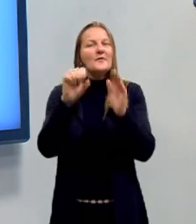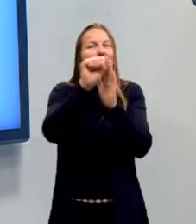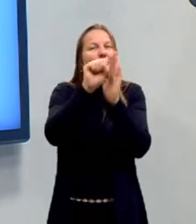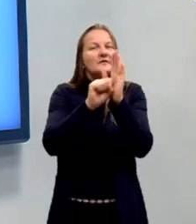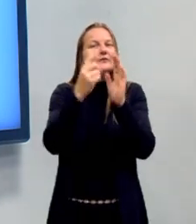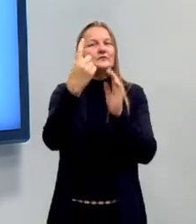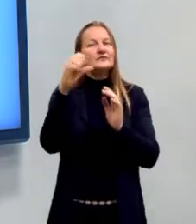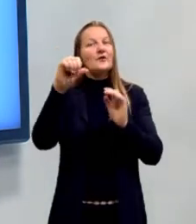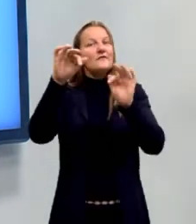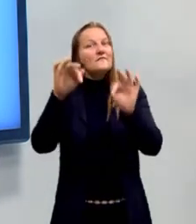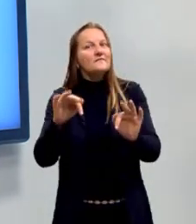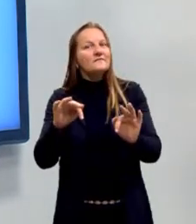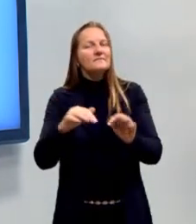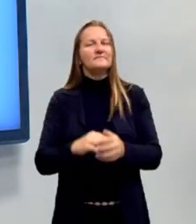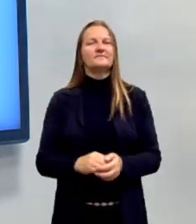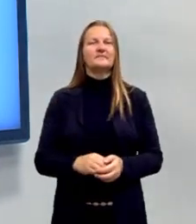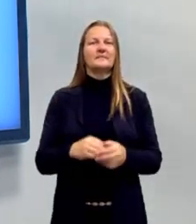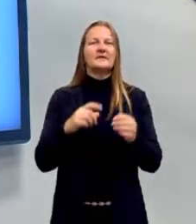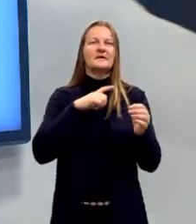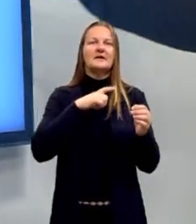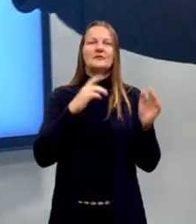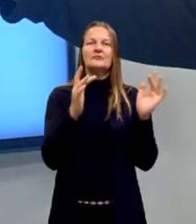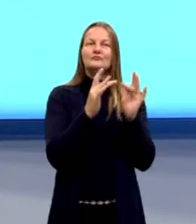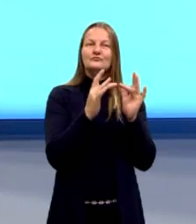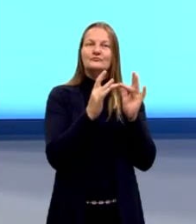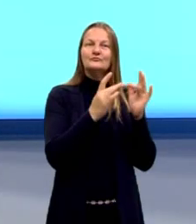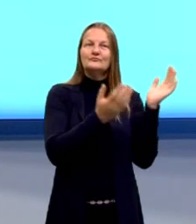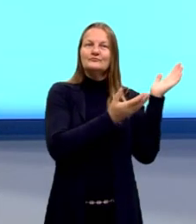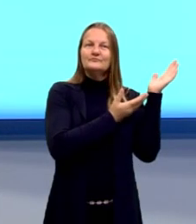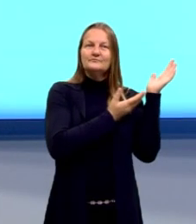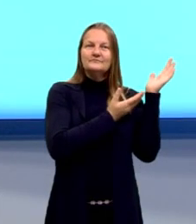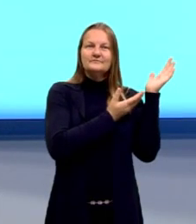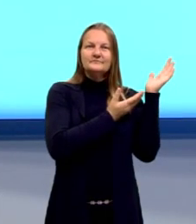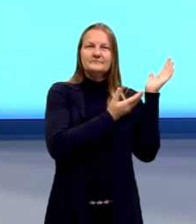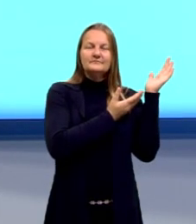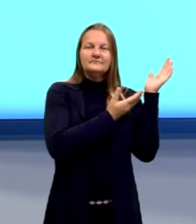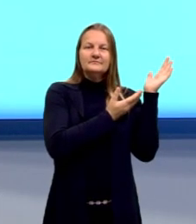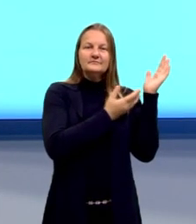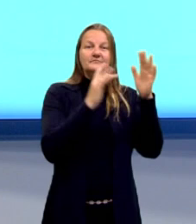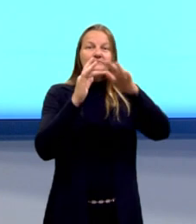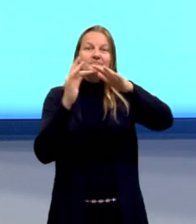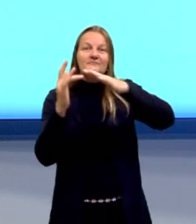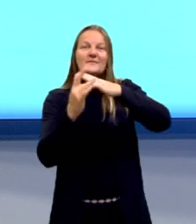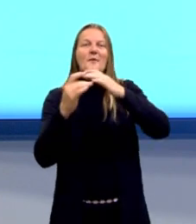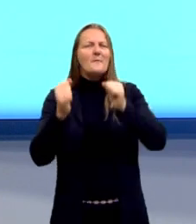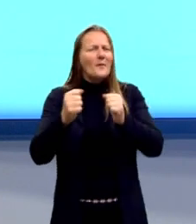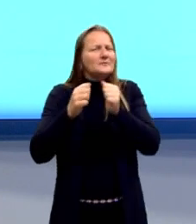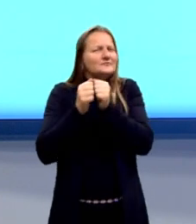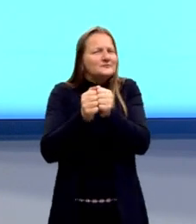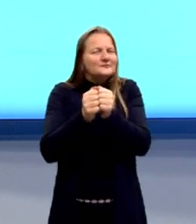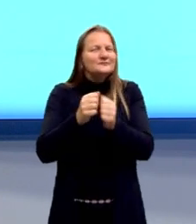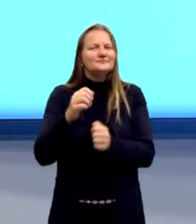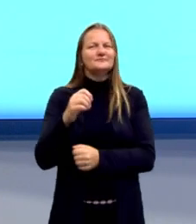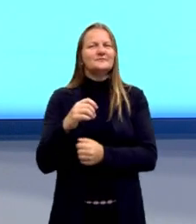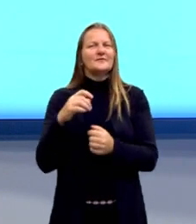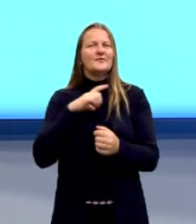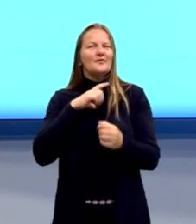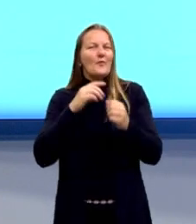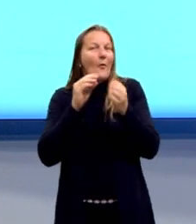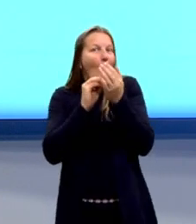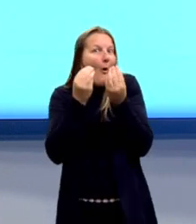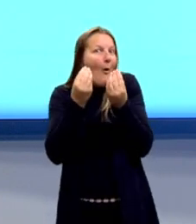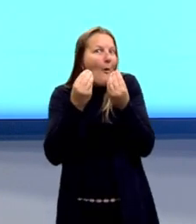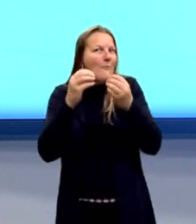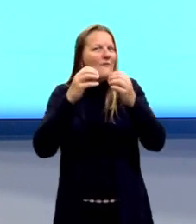do século XIX. Aqui eu tenho as minhas redes sociais, para vocês acompanharem lá, muitas coisas dos bastidores,